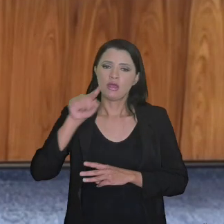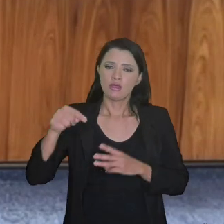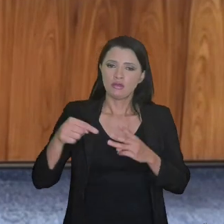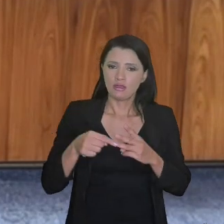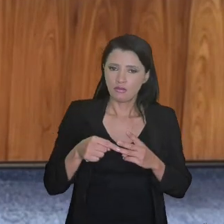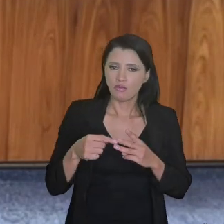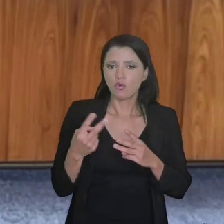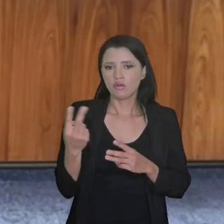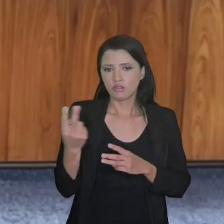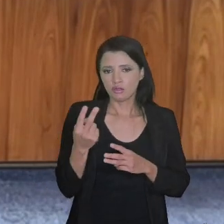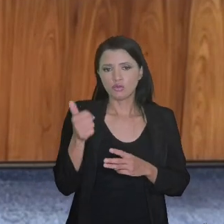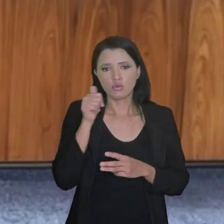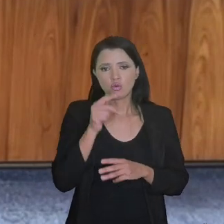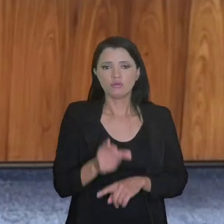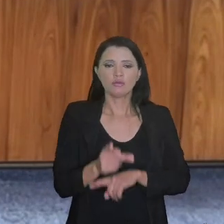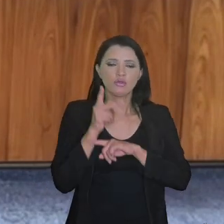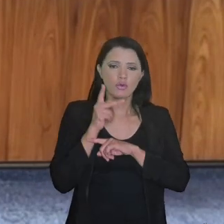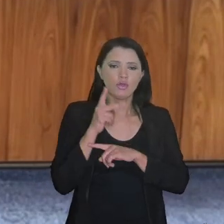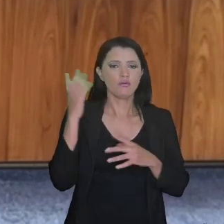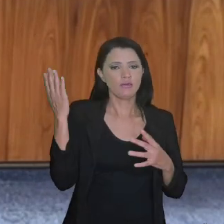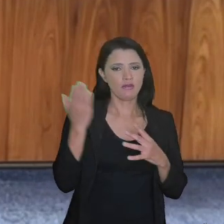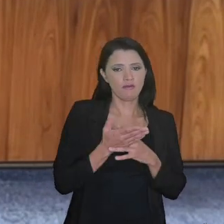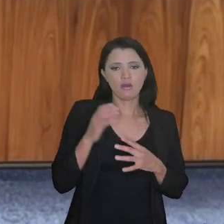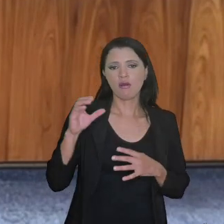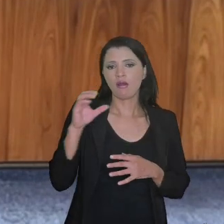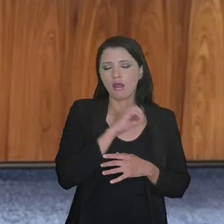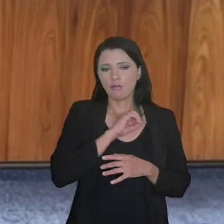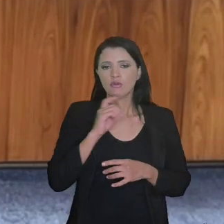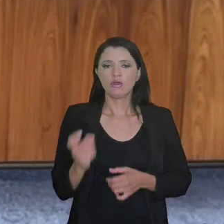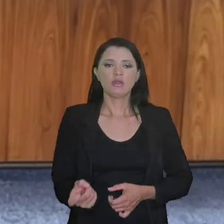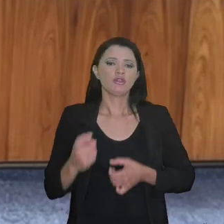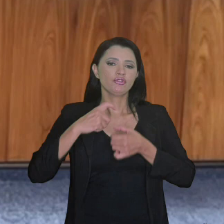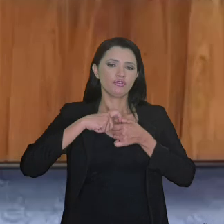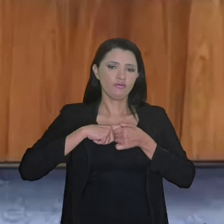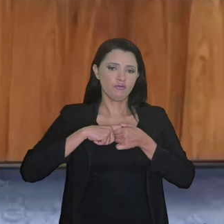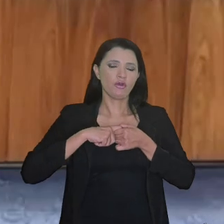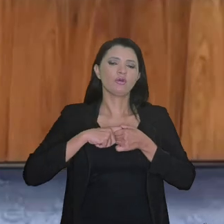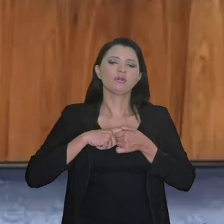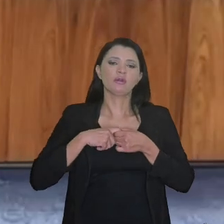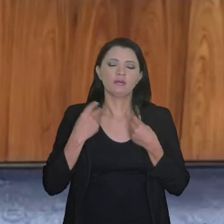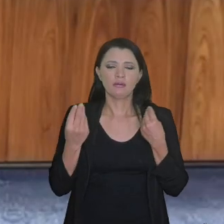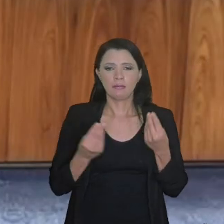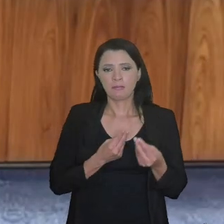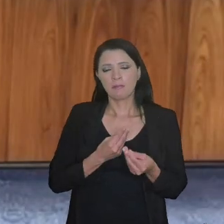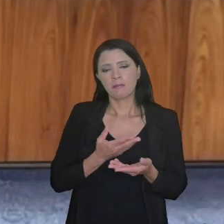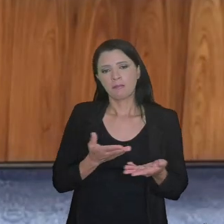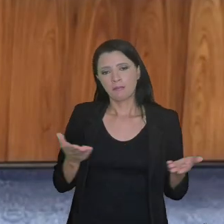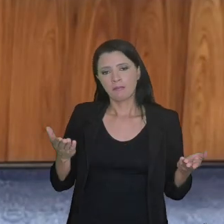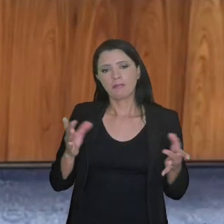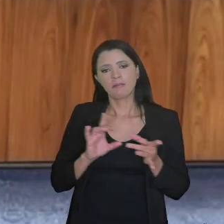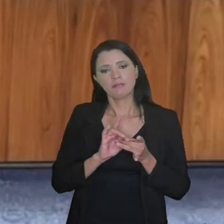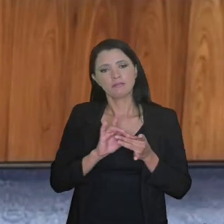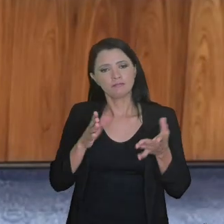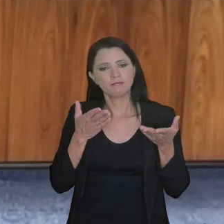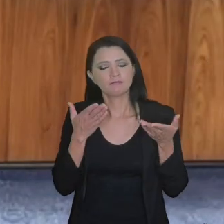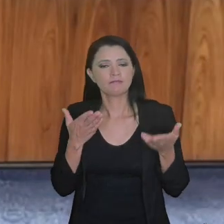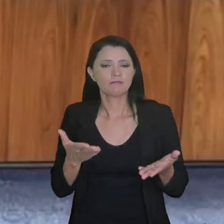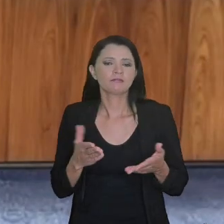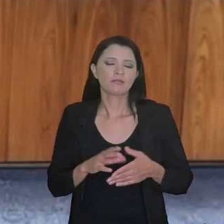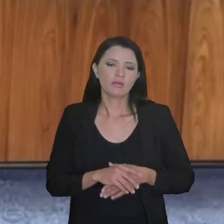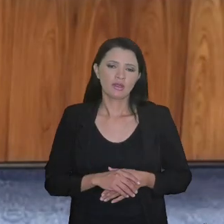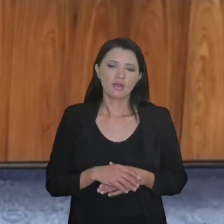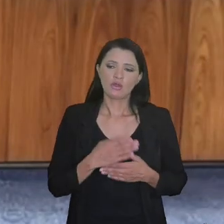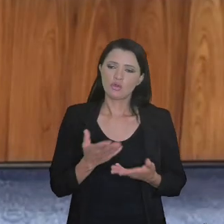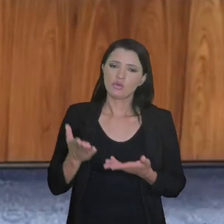antecipando, após a fala das procuradoras, nós vamos fazer um pequeno intervalo e aí retornaremos para a